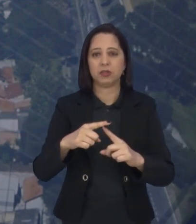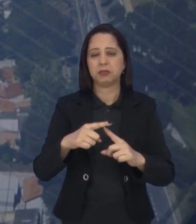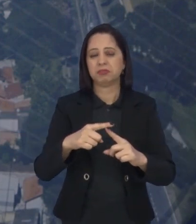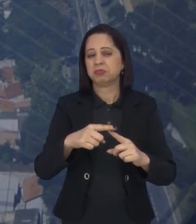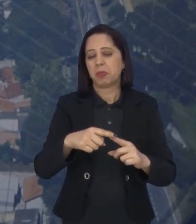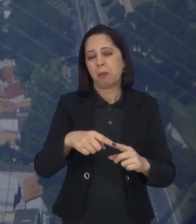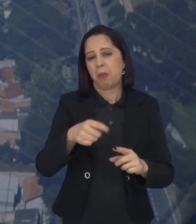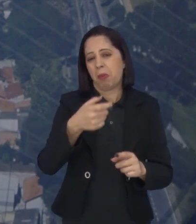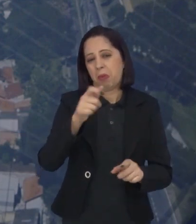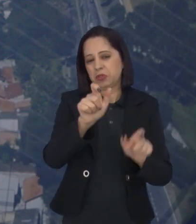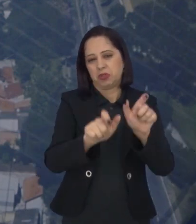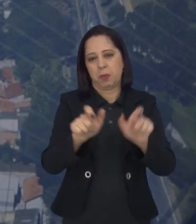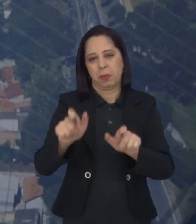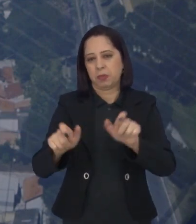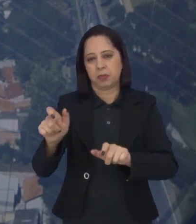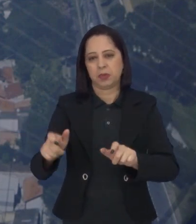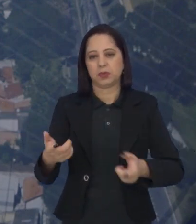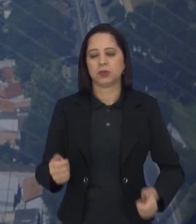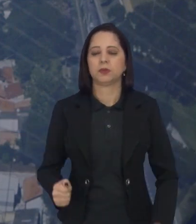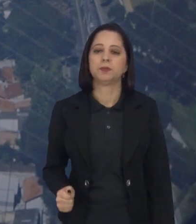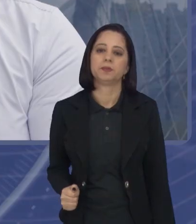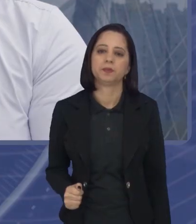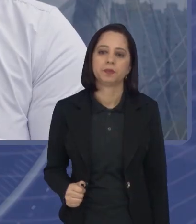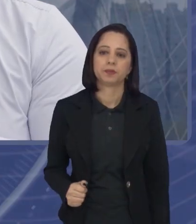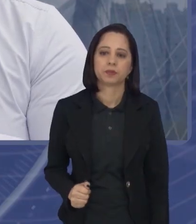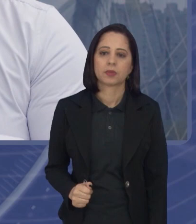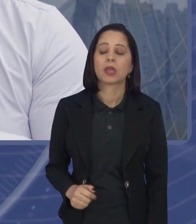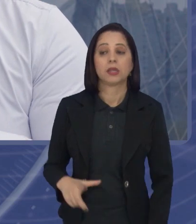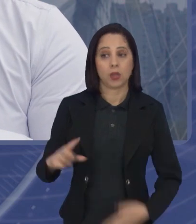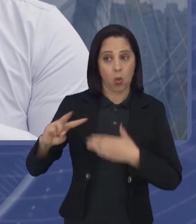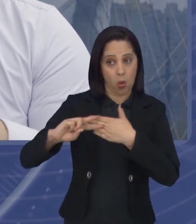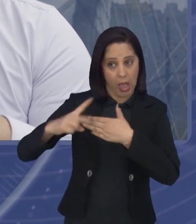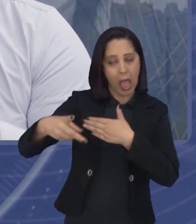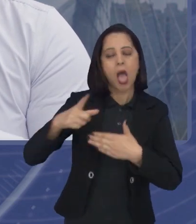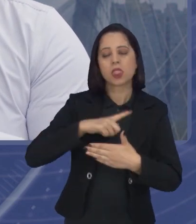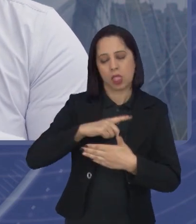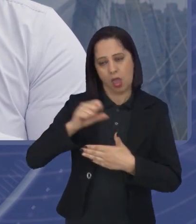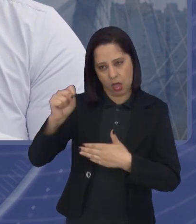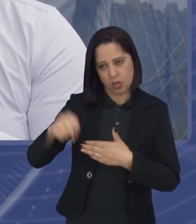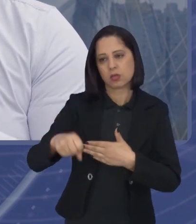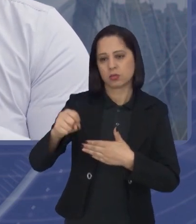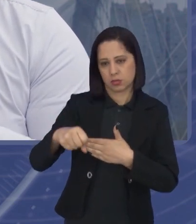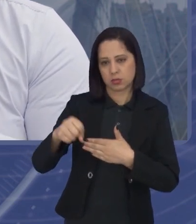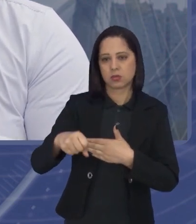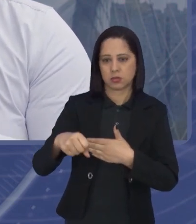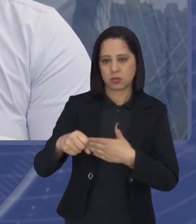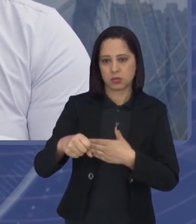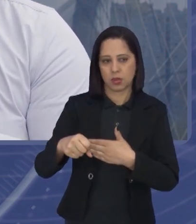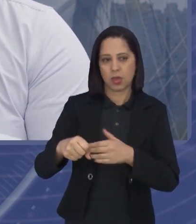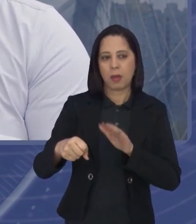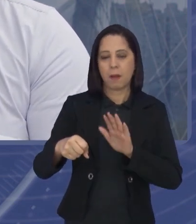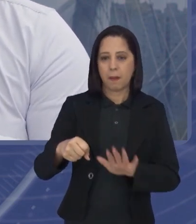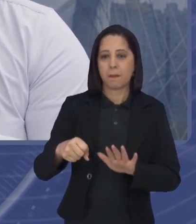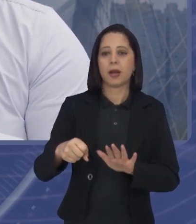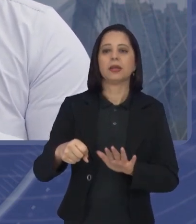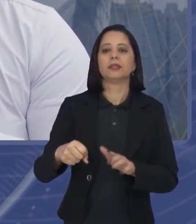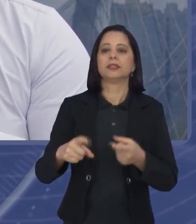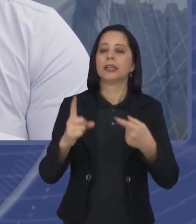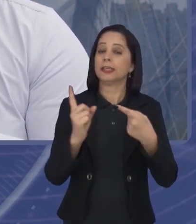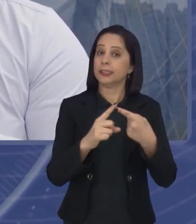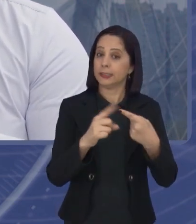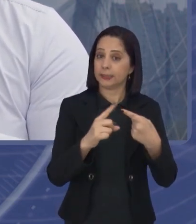comum, por exemplo. Ela tem efeito colateral, sim. Na realidade, vamos falar sobre as contraindicações.